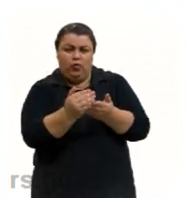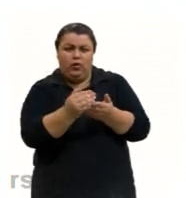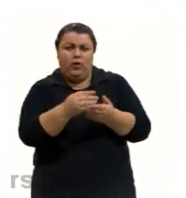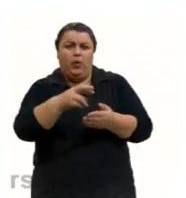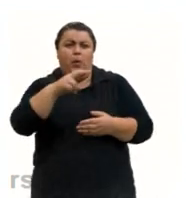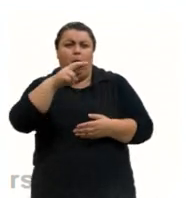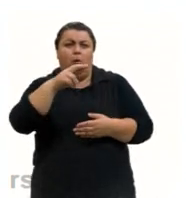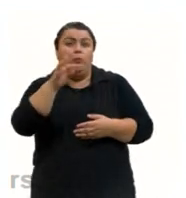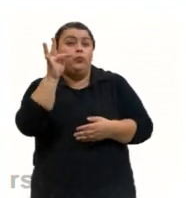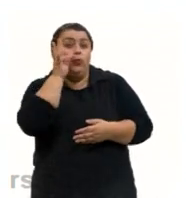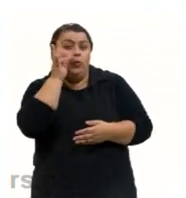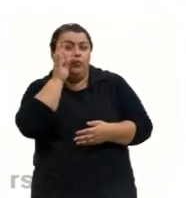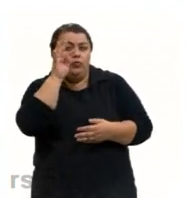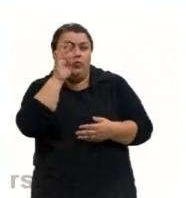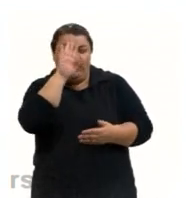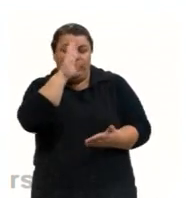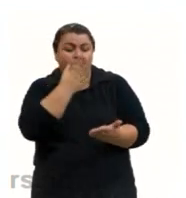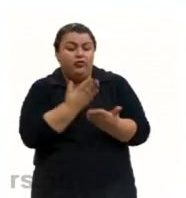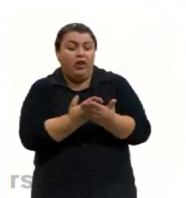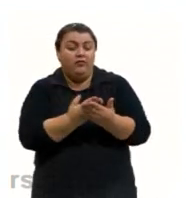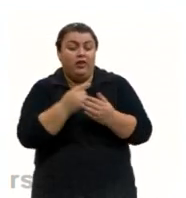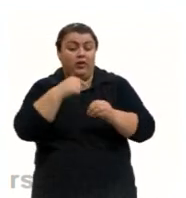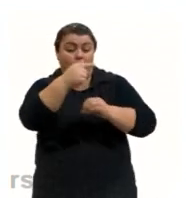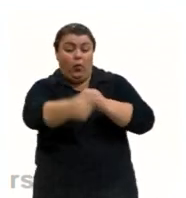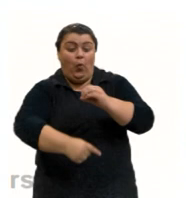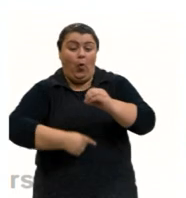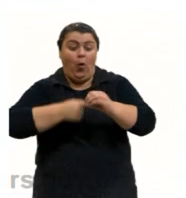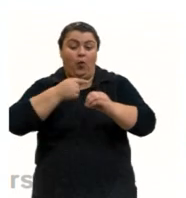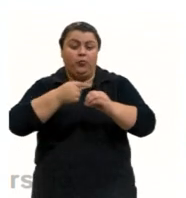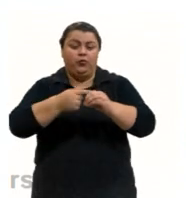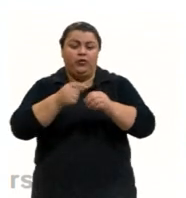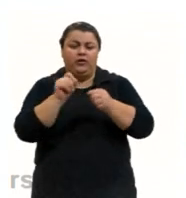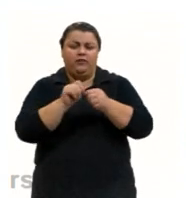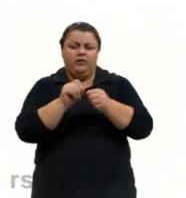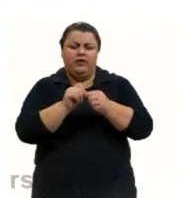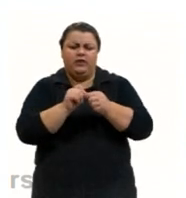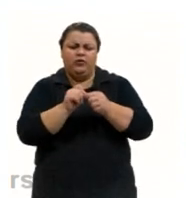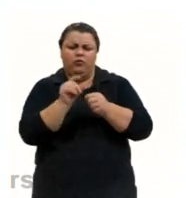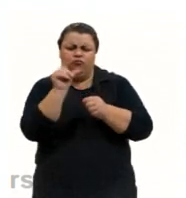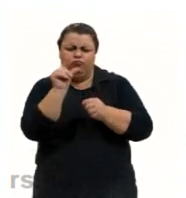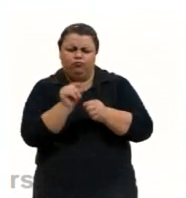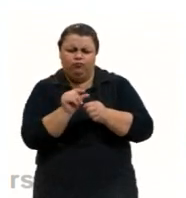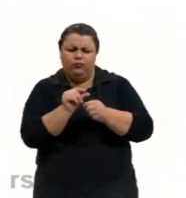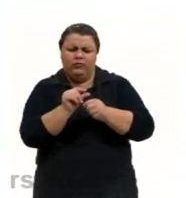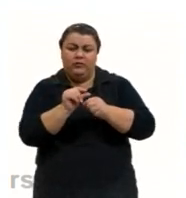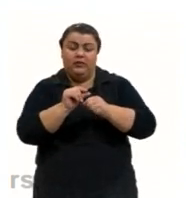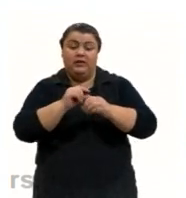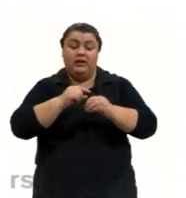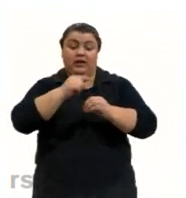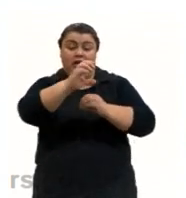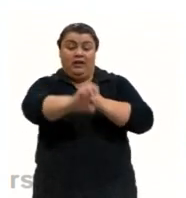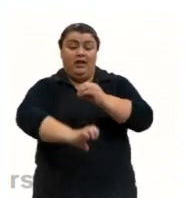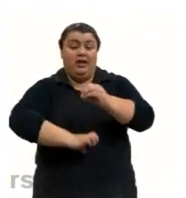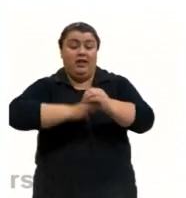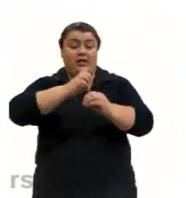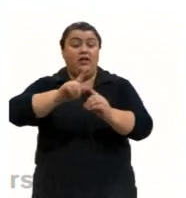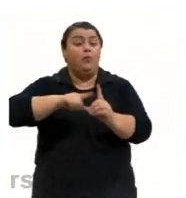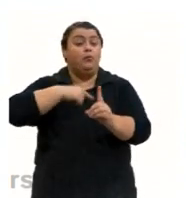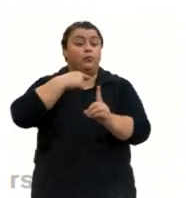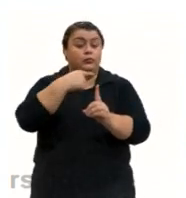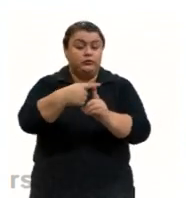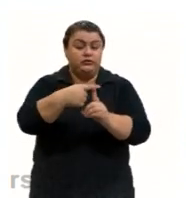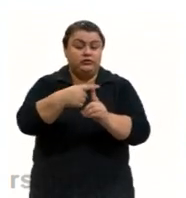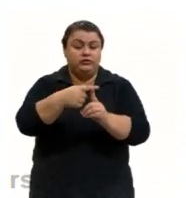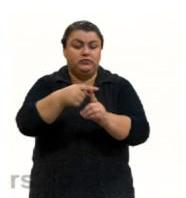acreditava que o átomo seria composto por um núcleo muito pequeno, de carga elétrica positiva, que seria